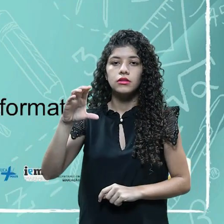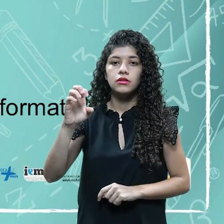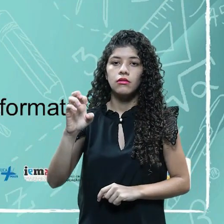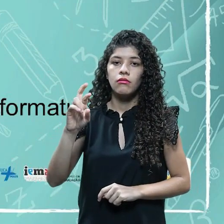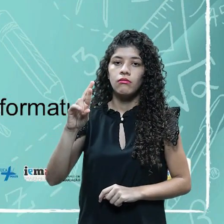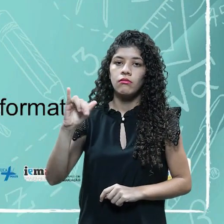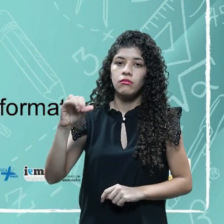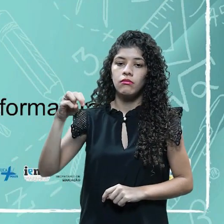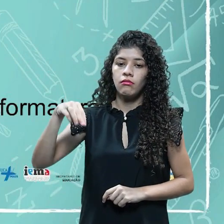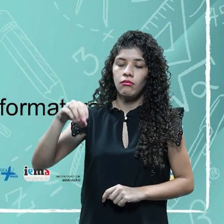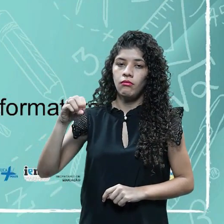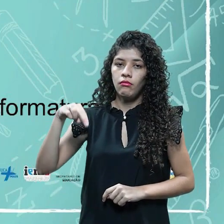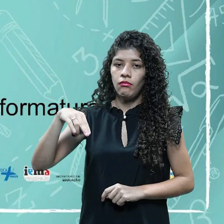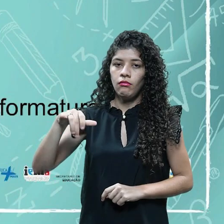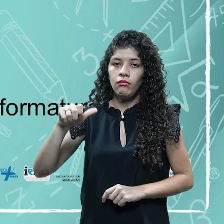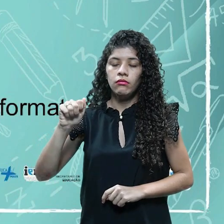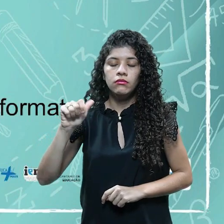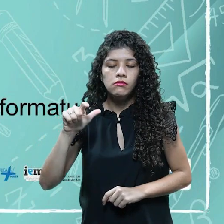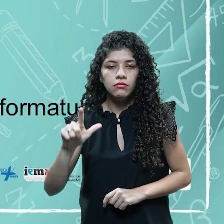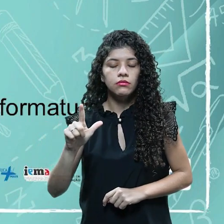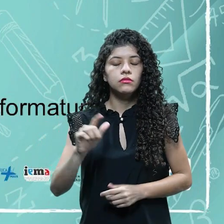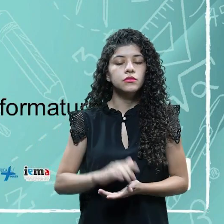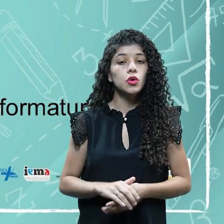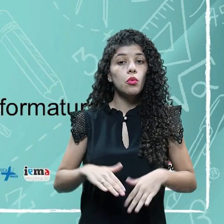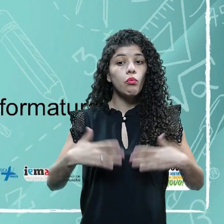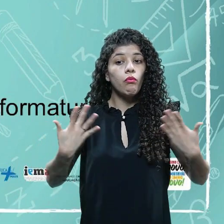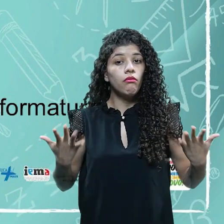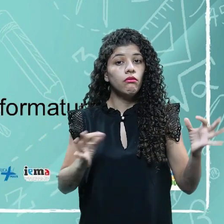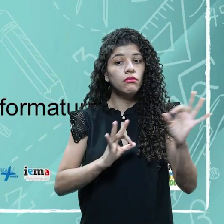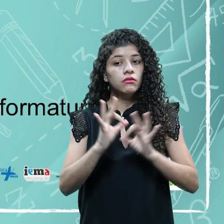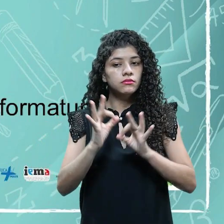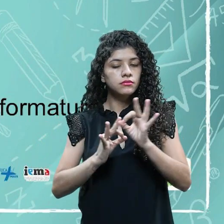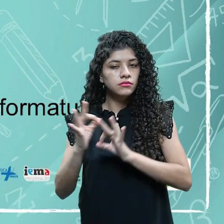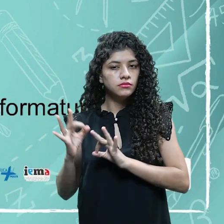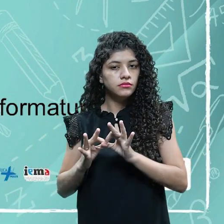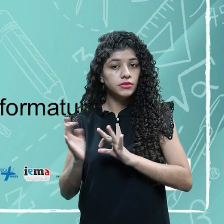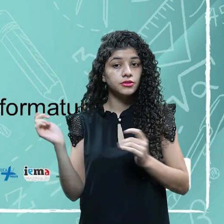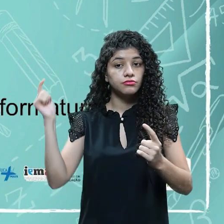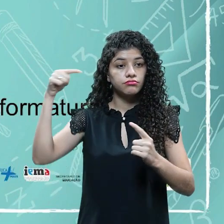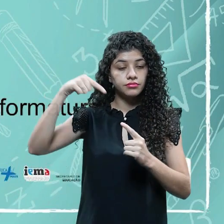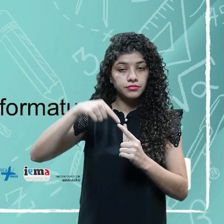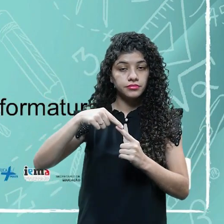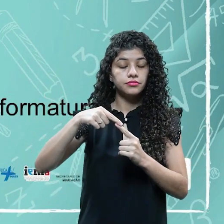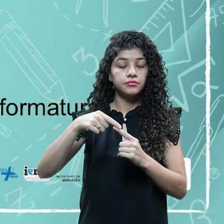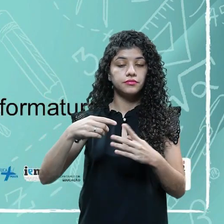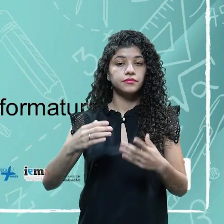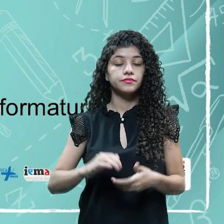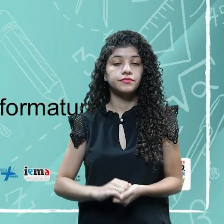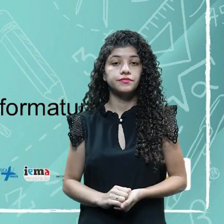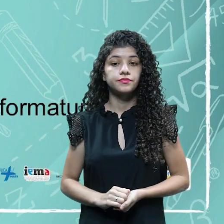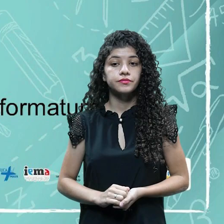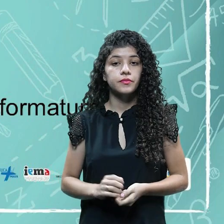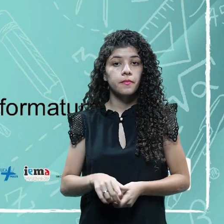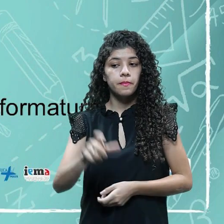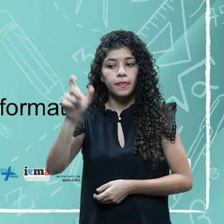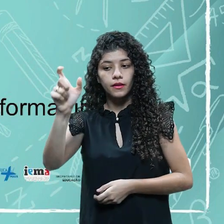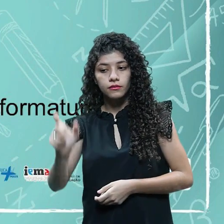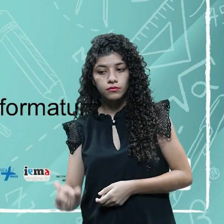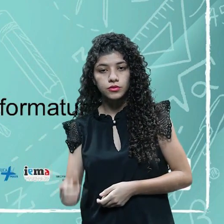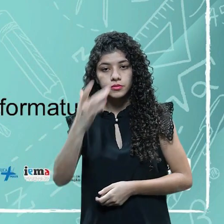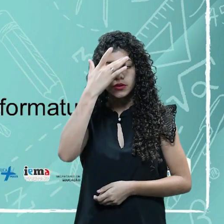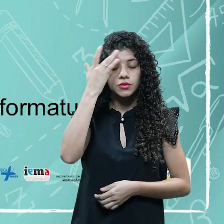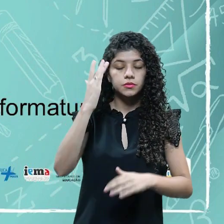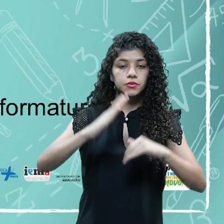humanos, quando organizar solenidades, o objetivo do cerimonial, o perfil do profissional,